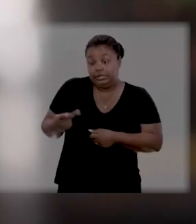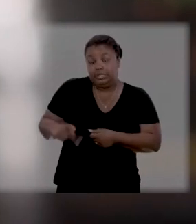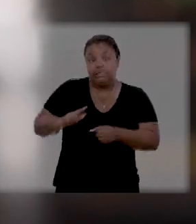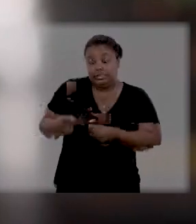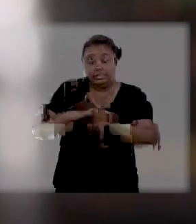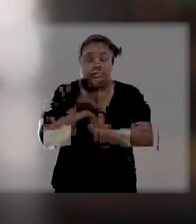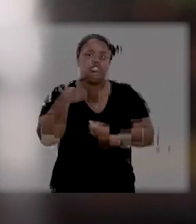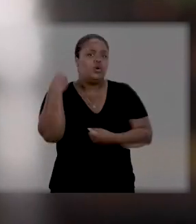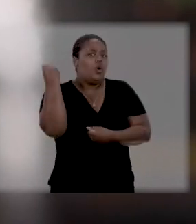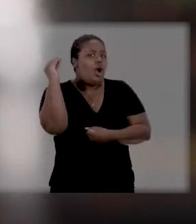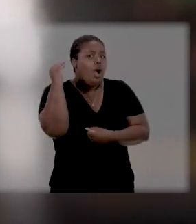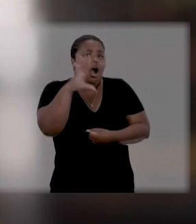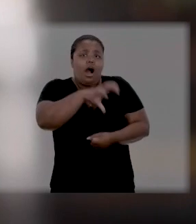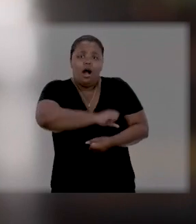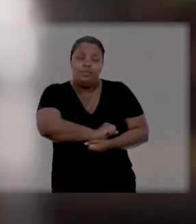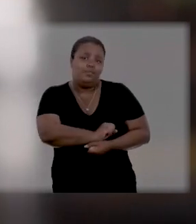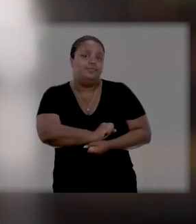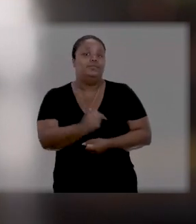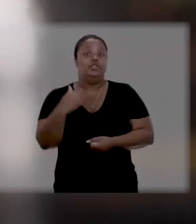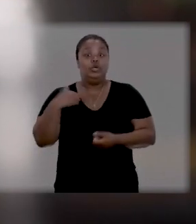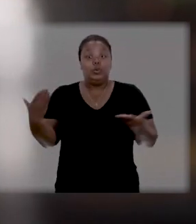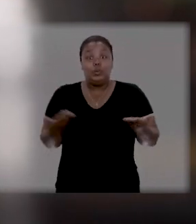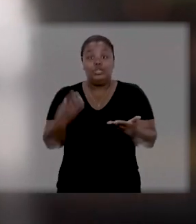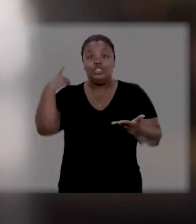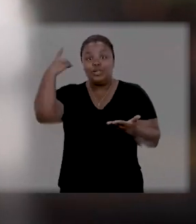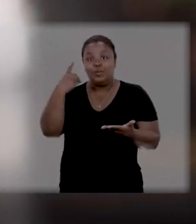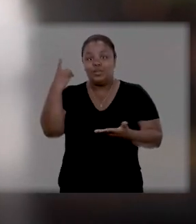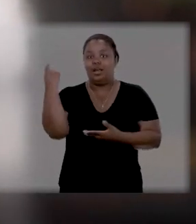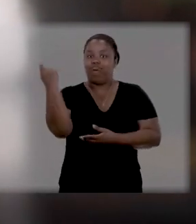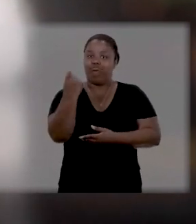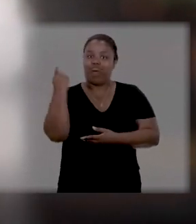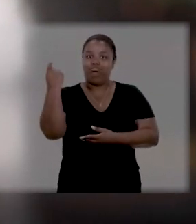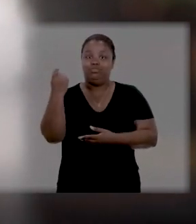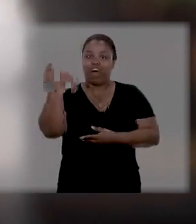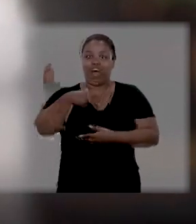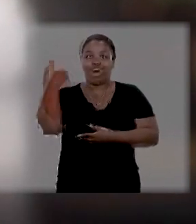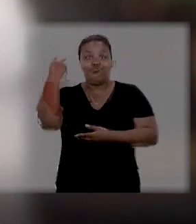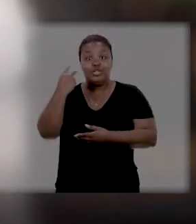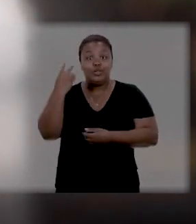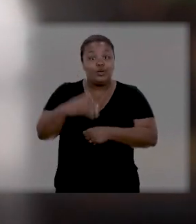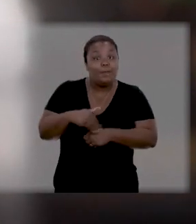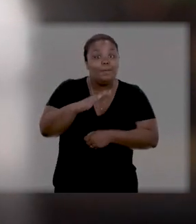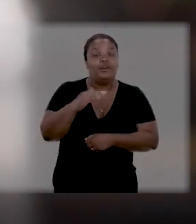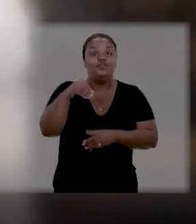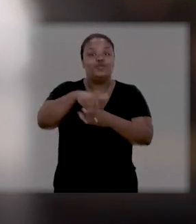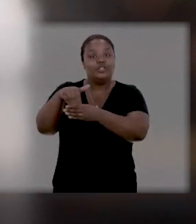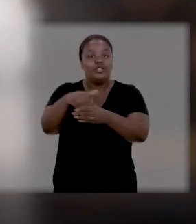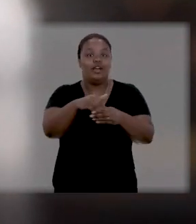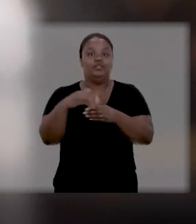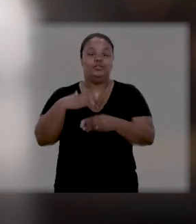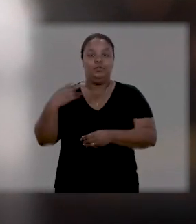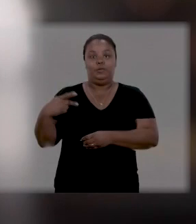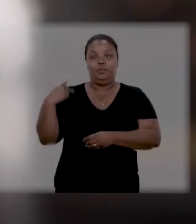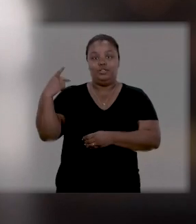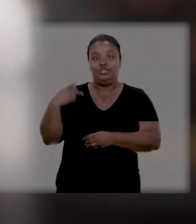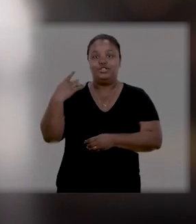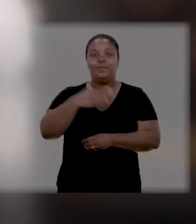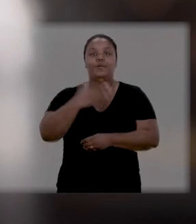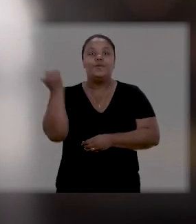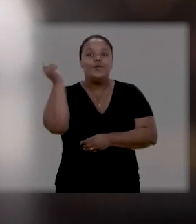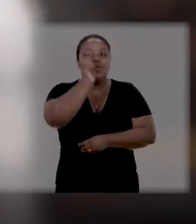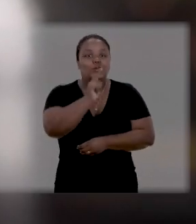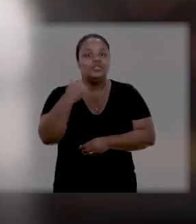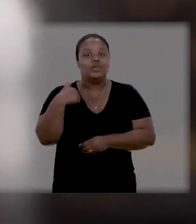dessa cidade que amo e hoje sou deputada do Rio Grande do Sul. Eu fui a vereadora mais votada do meu partido. Uma das minhas